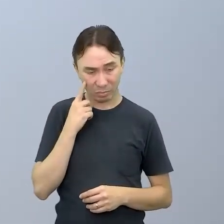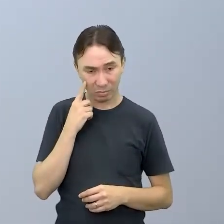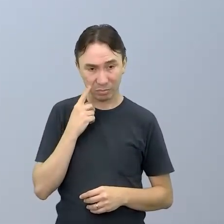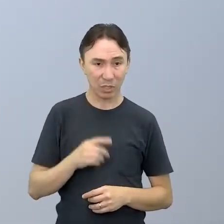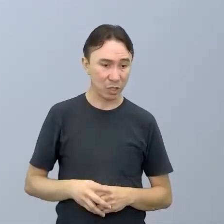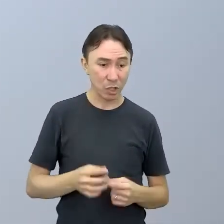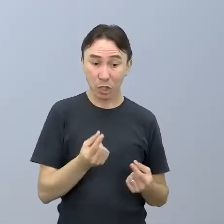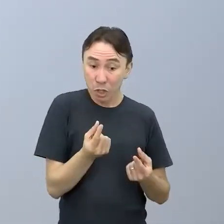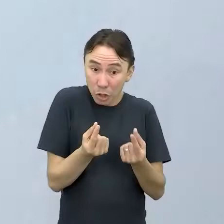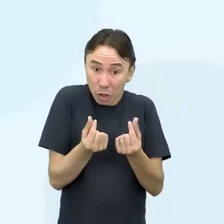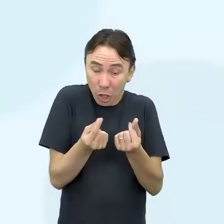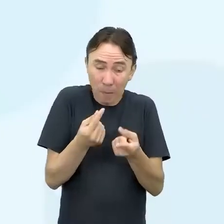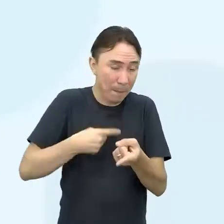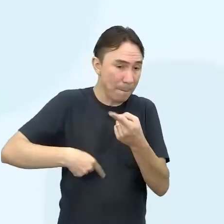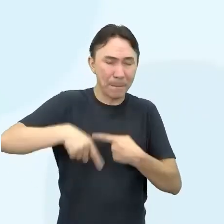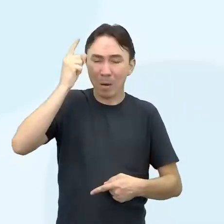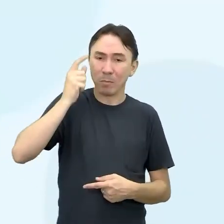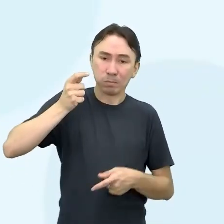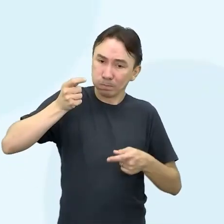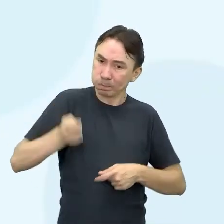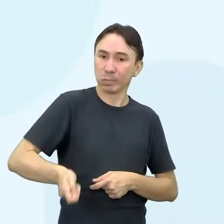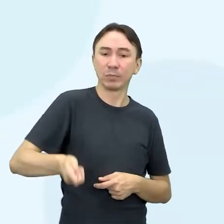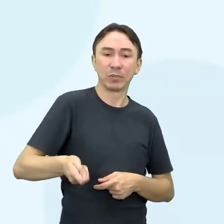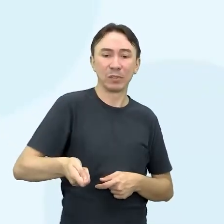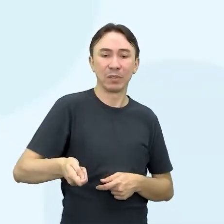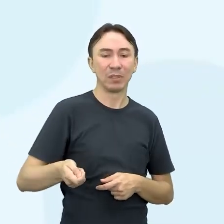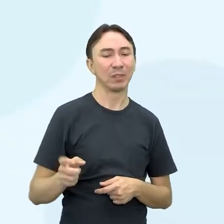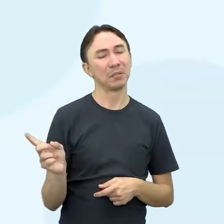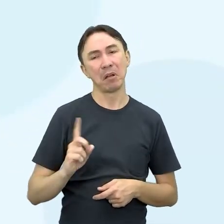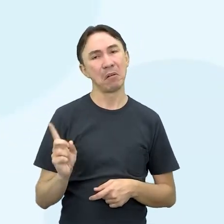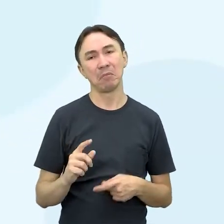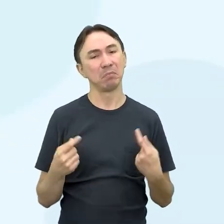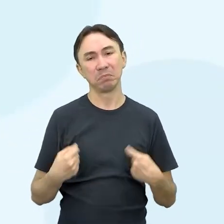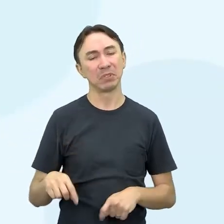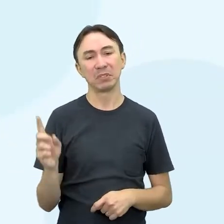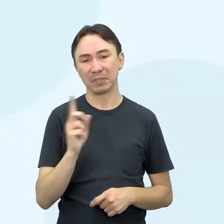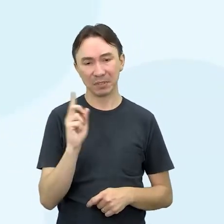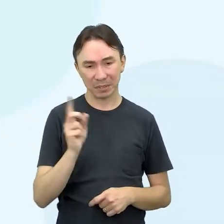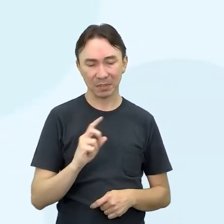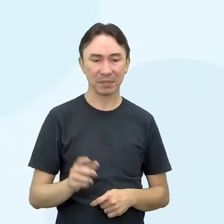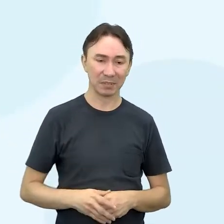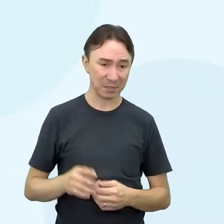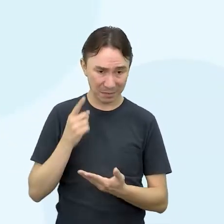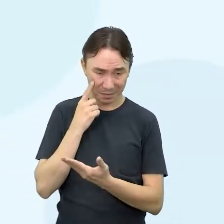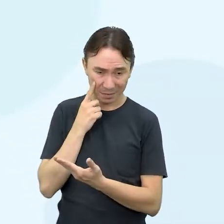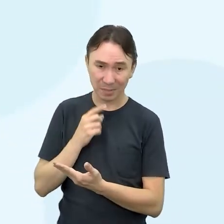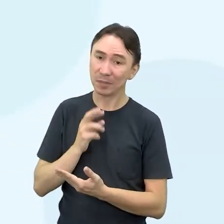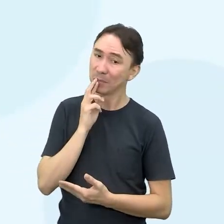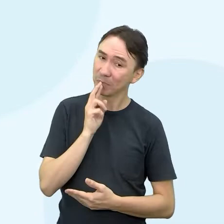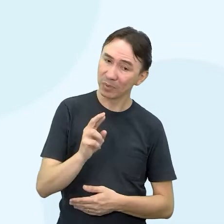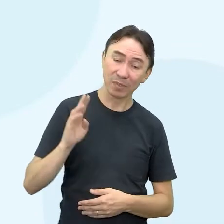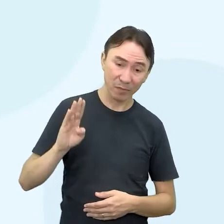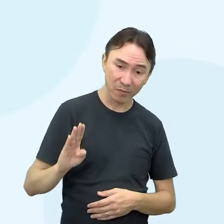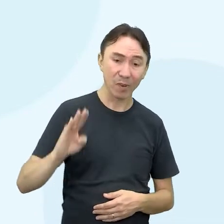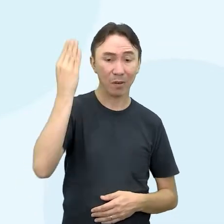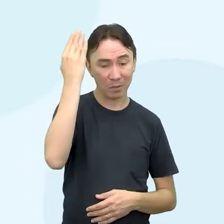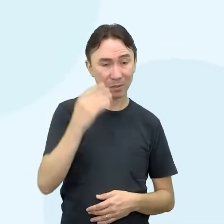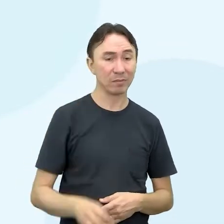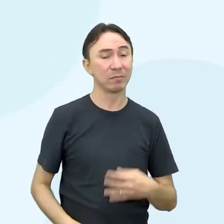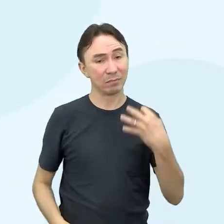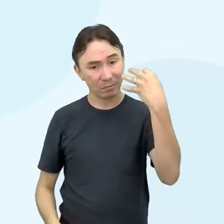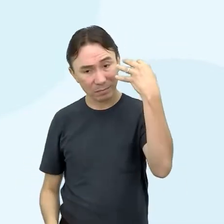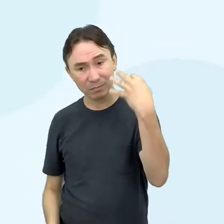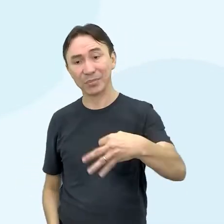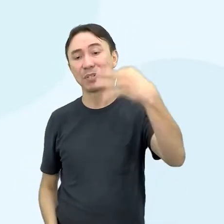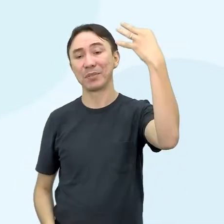lucro. Então é falso, né? Se você respondeu nas tarefas falso, você acertou. Agora, se você não